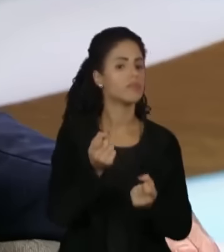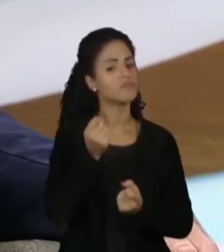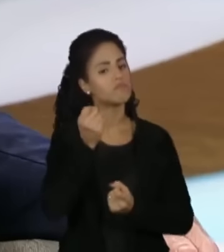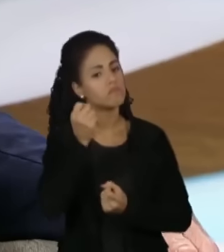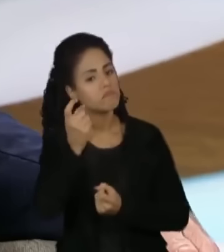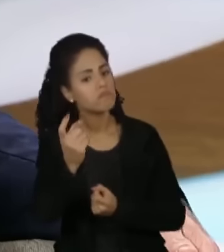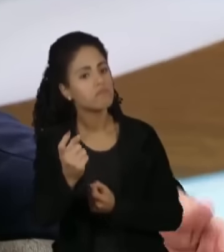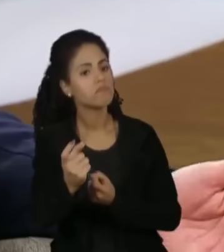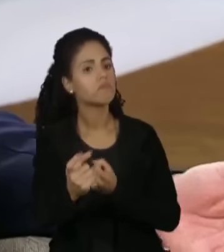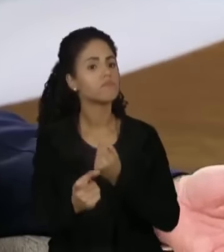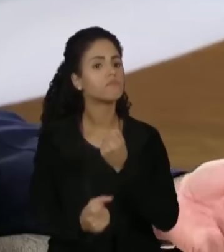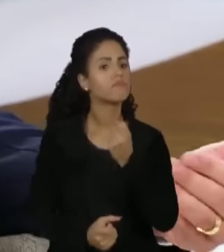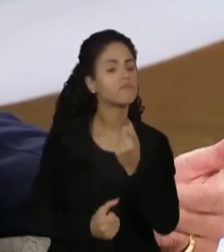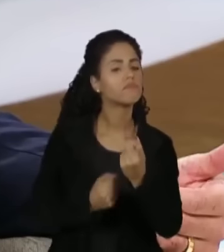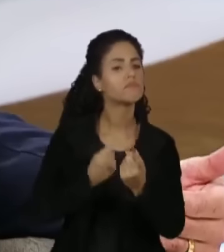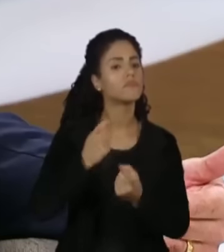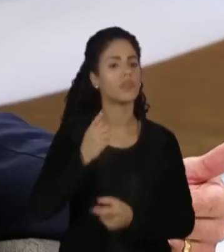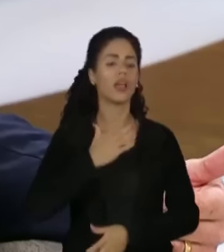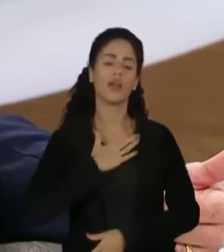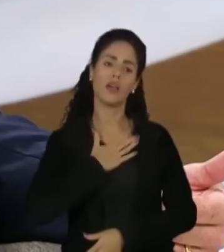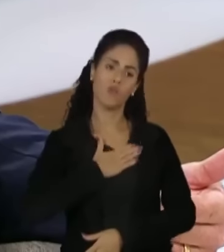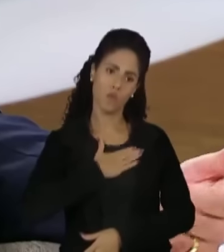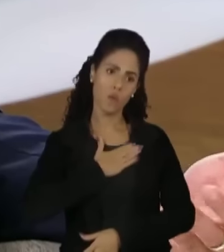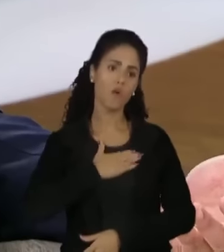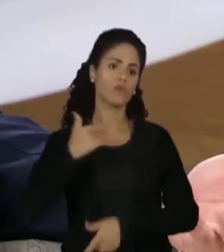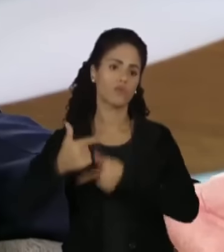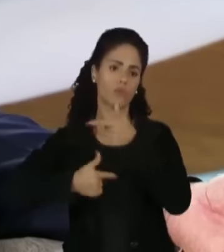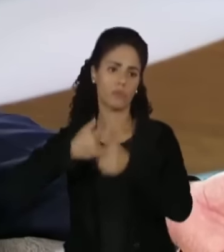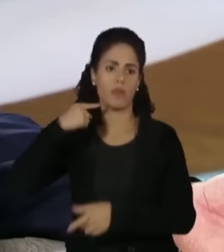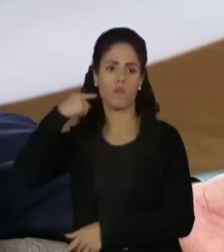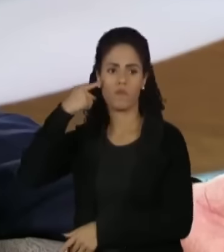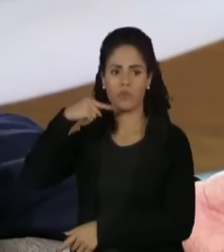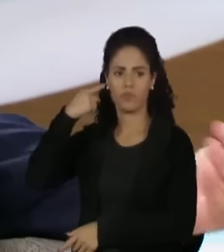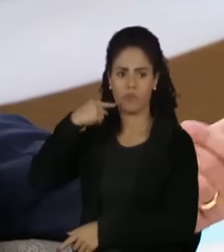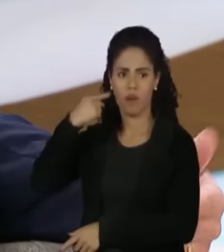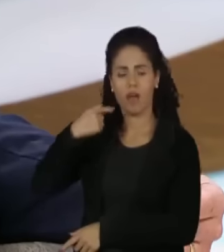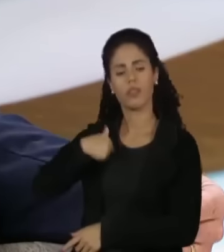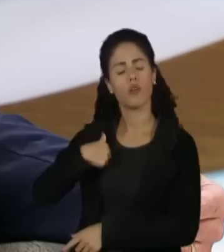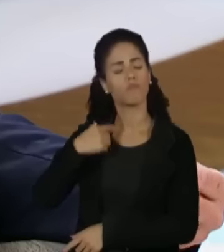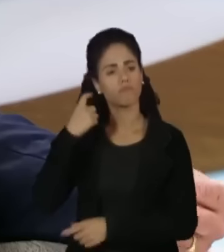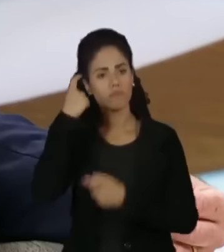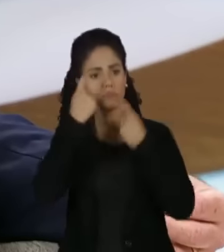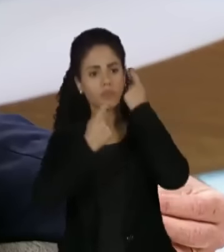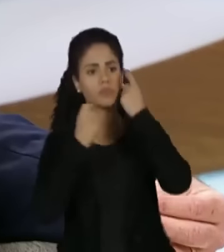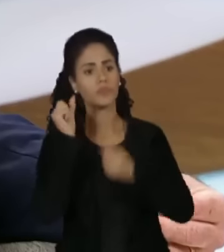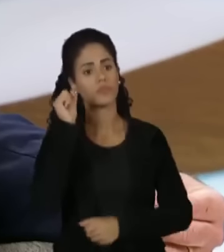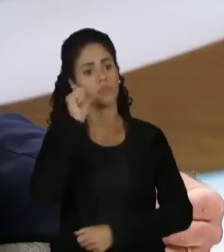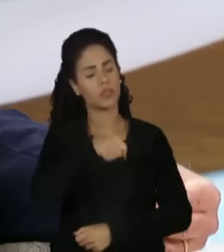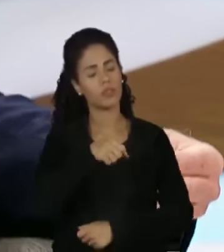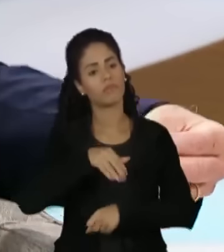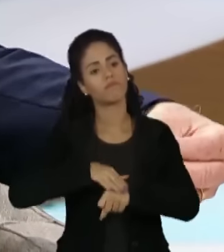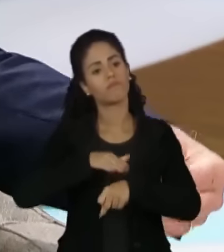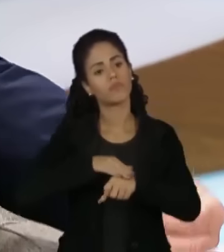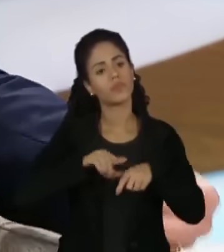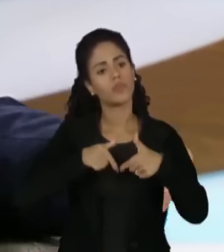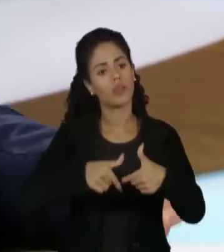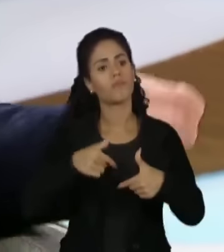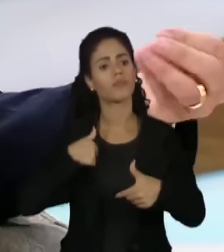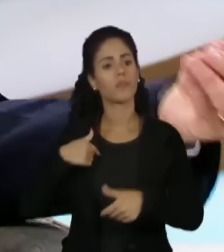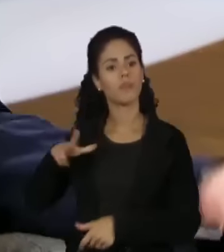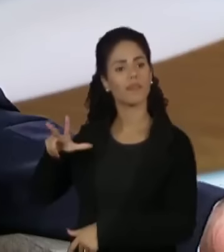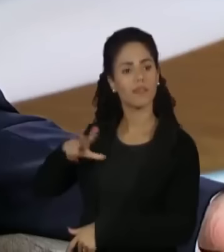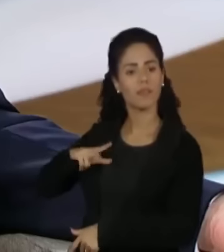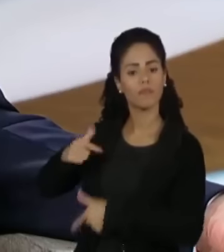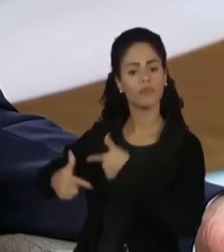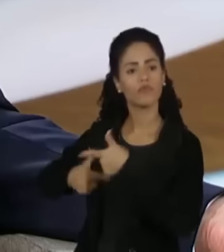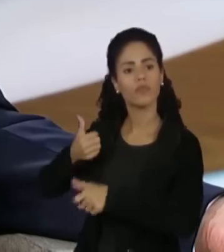ações. Mas é uma coisa que eu gosto de fazer. E eu sempre me preocupei, Fábio, de ter uma atividade na iniciativa privada,